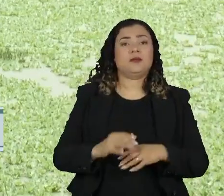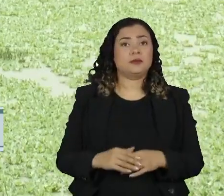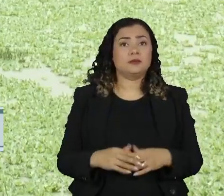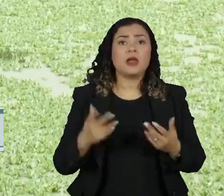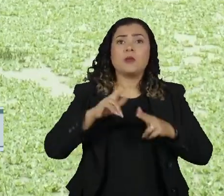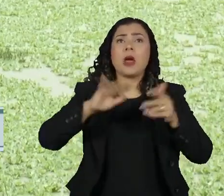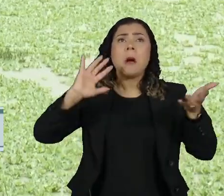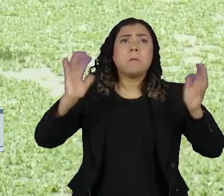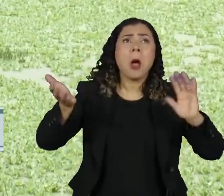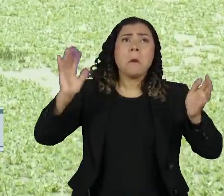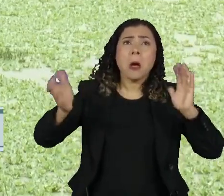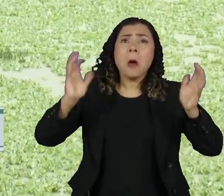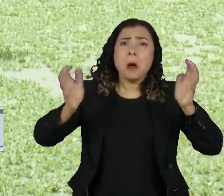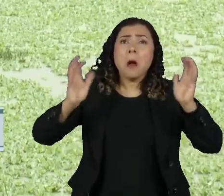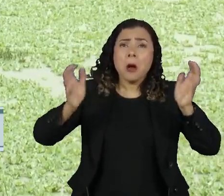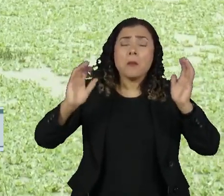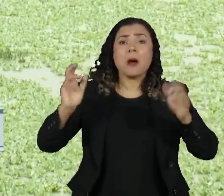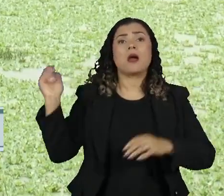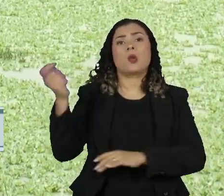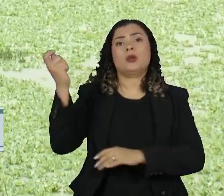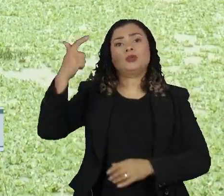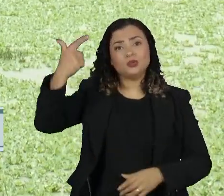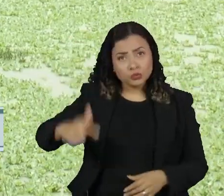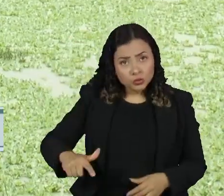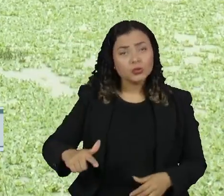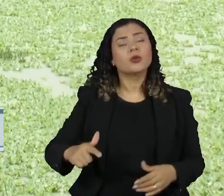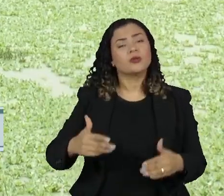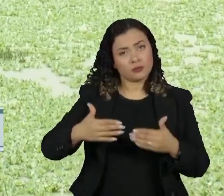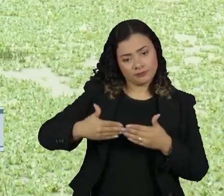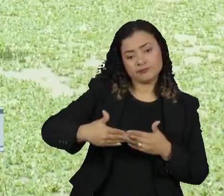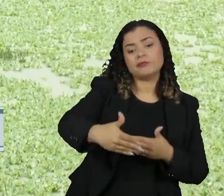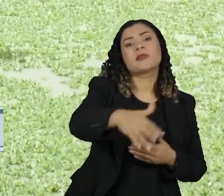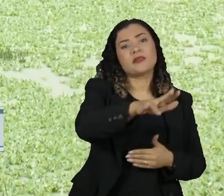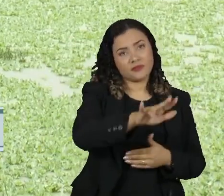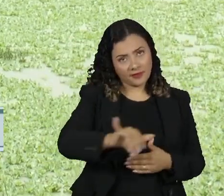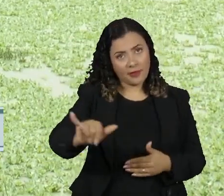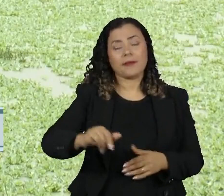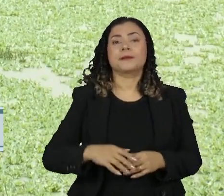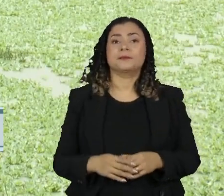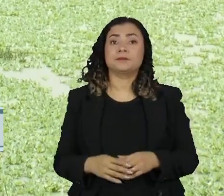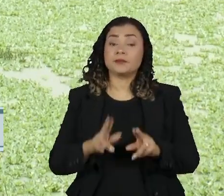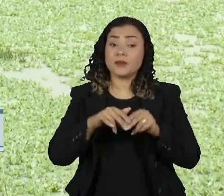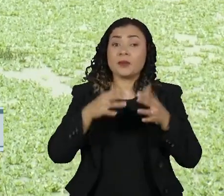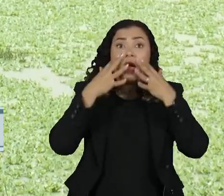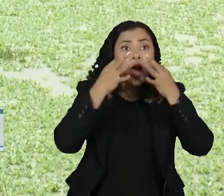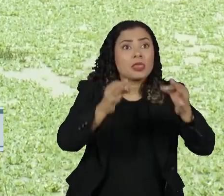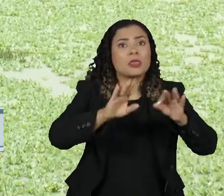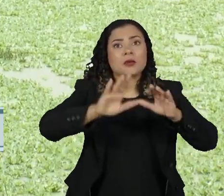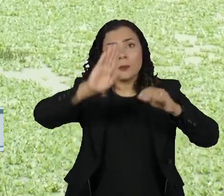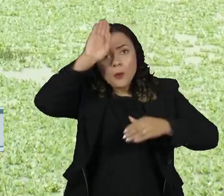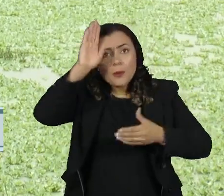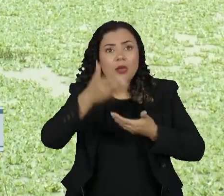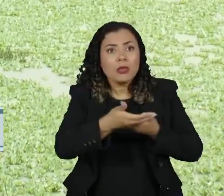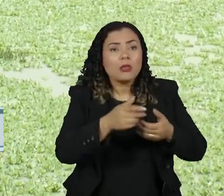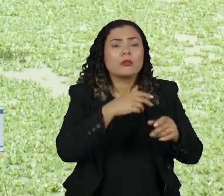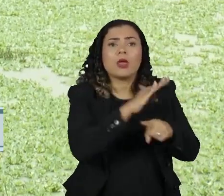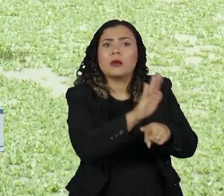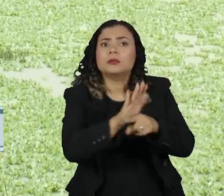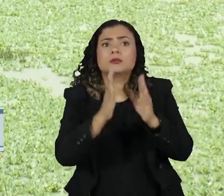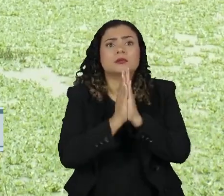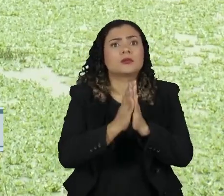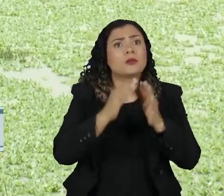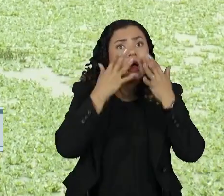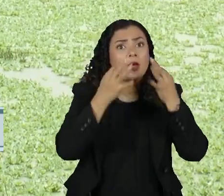instabilidade que retornou ao Rio Grande do Sul segue nos próximos dias. A Defesa Civil alerta para o risco de temporais,